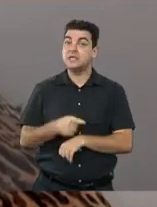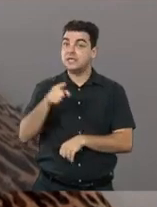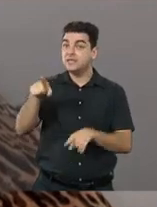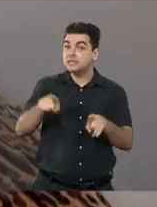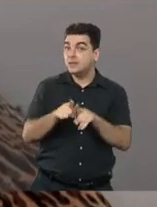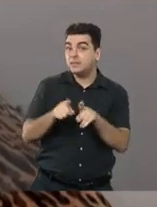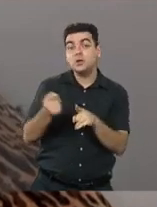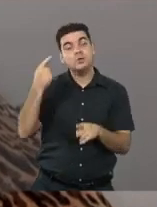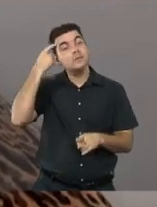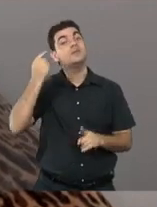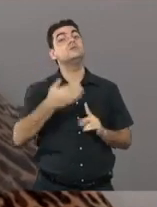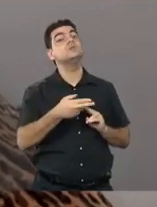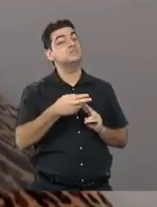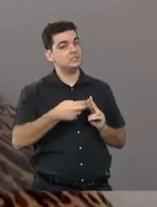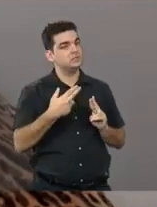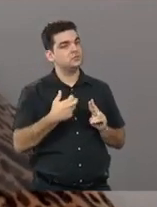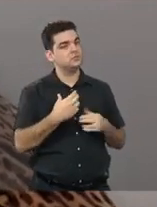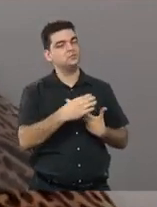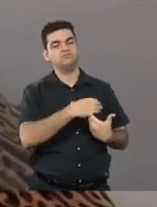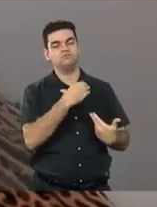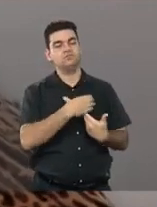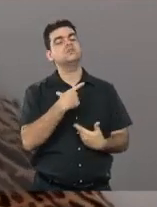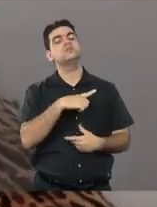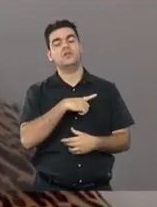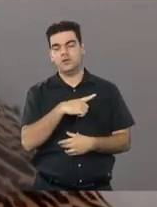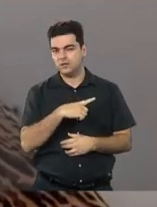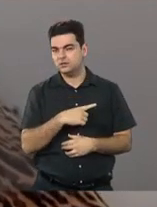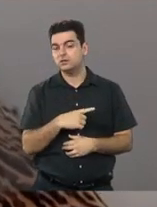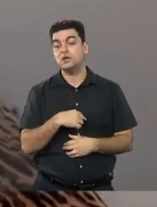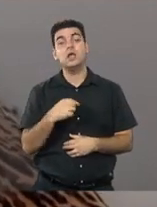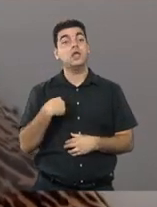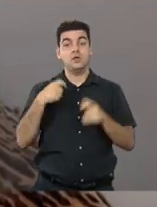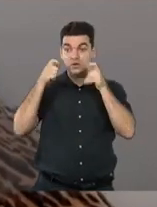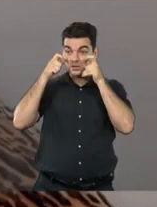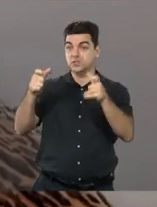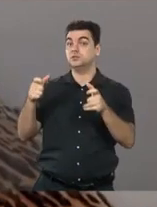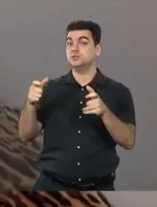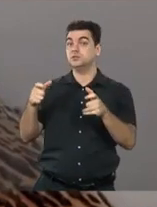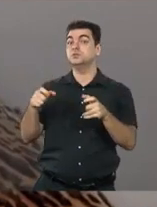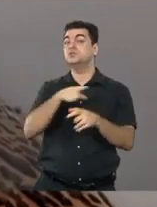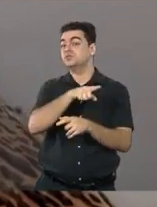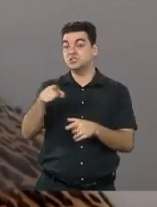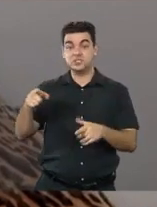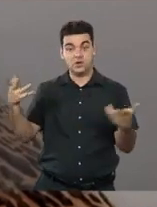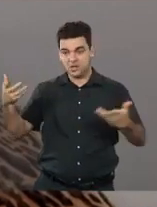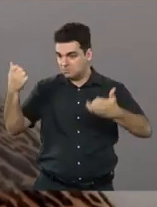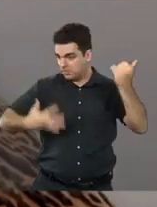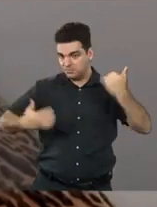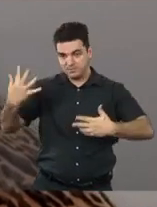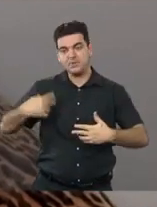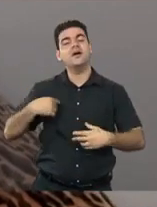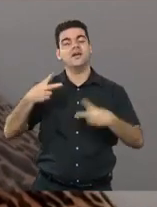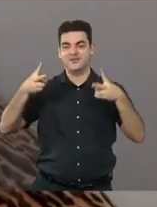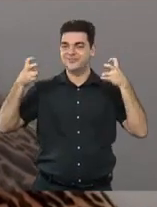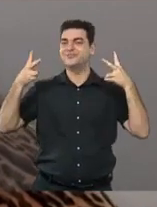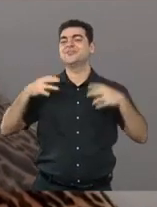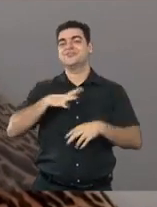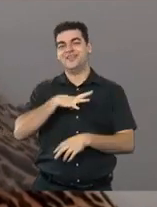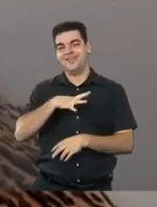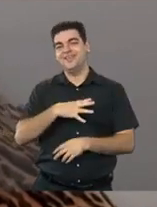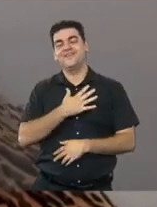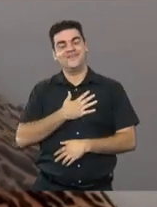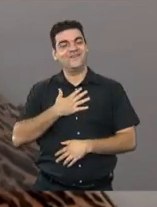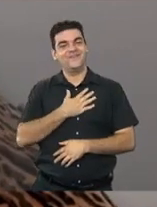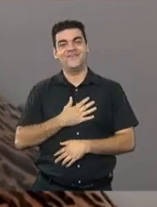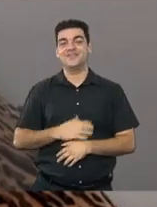tem tanto para nos ensinar. Eu estou sempre muito atenta a tudo que vocês têm para ensinar e tudo que tem. Então, assim, é